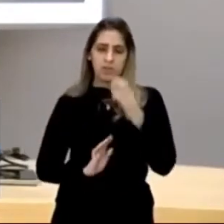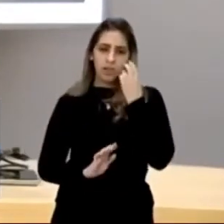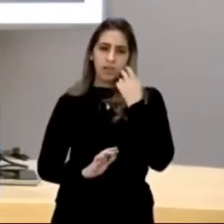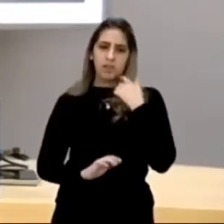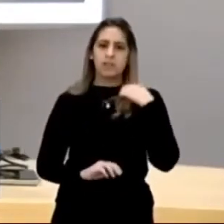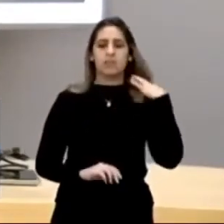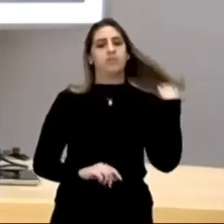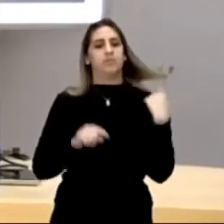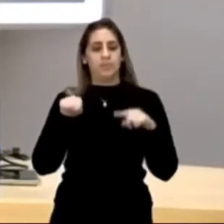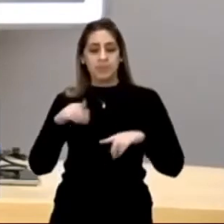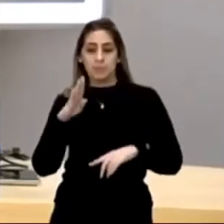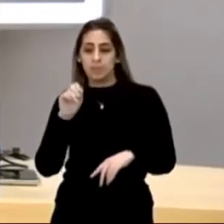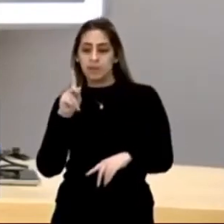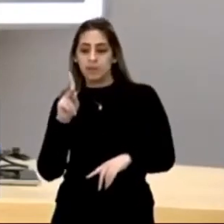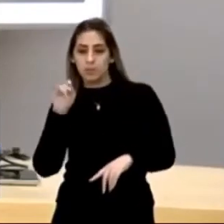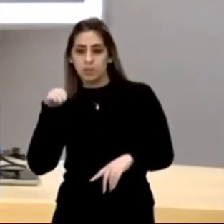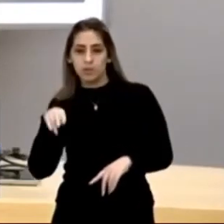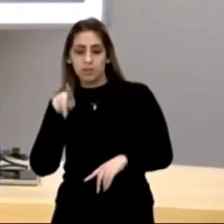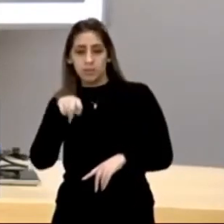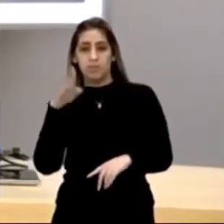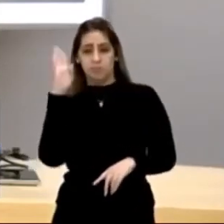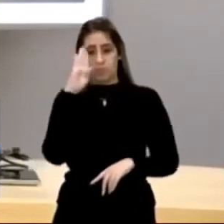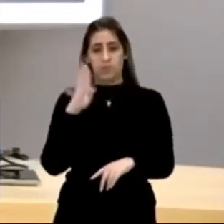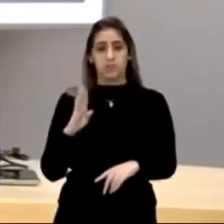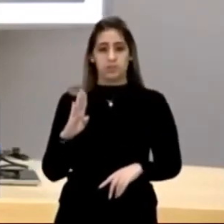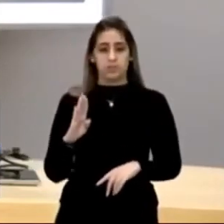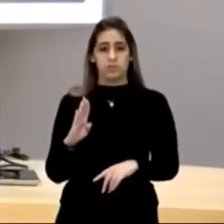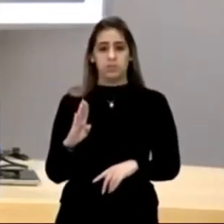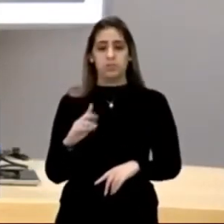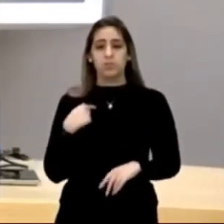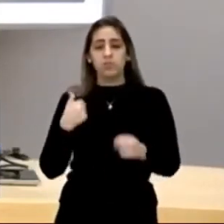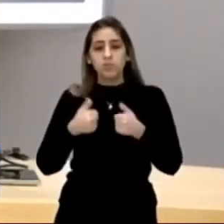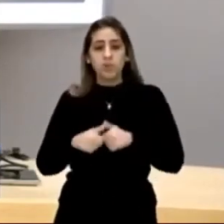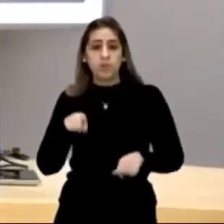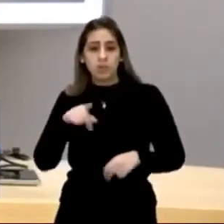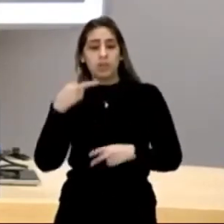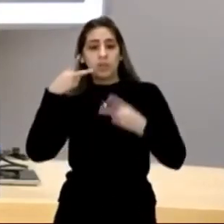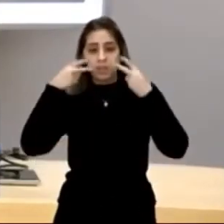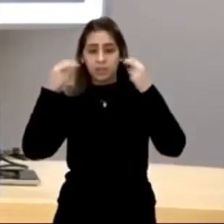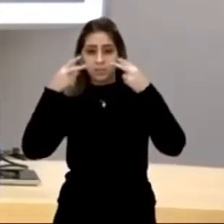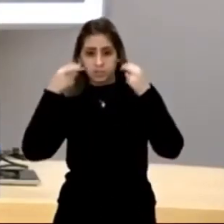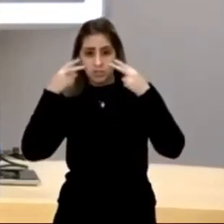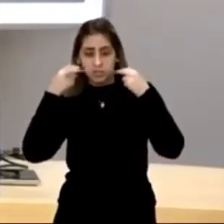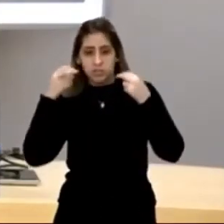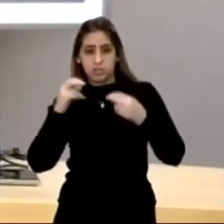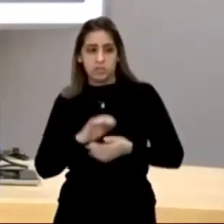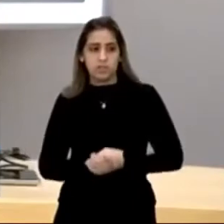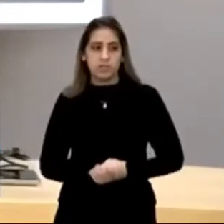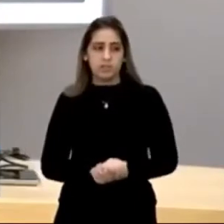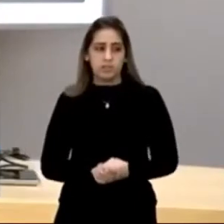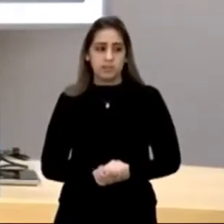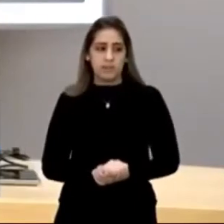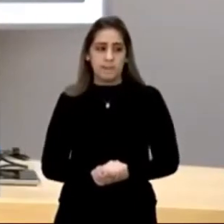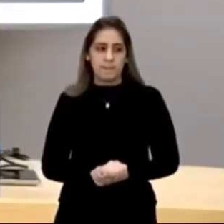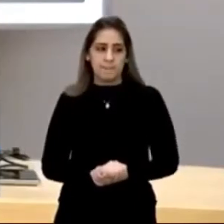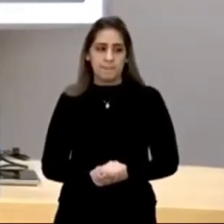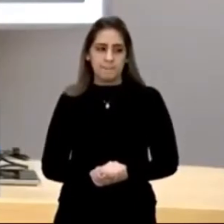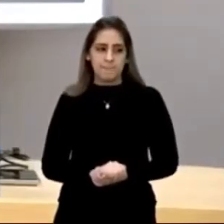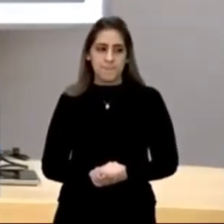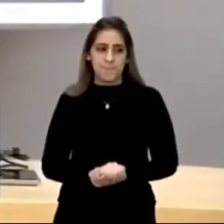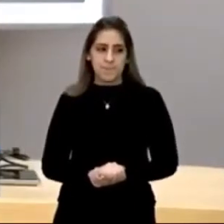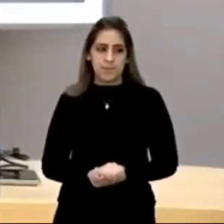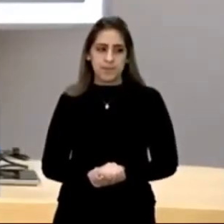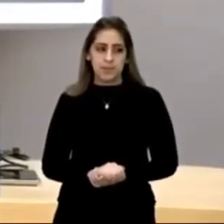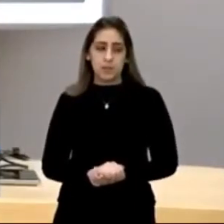esse, Buelquem, veio para o Brasil, ficou entre os indígenas, e se matou, perto, e